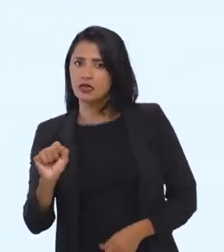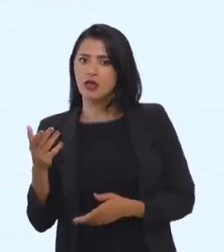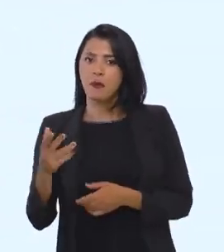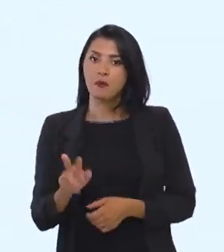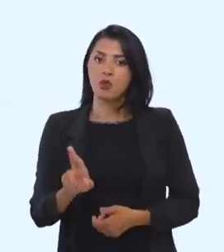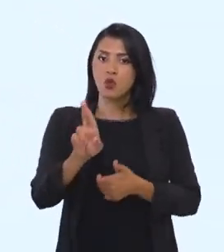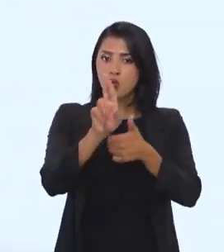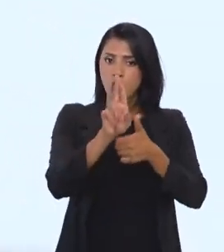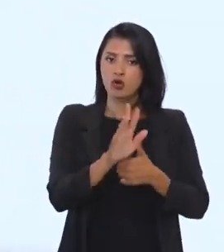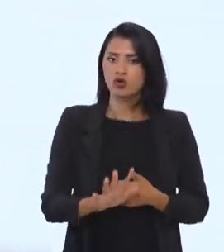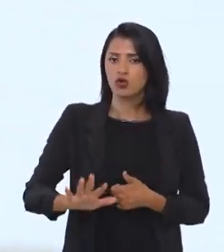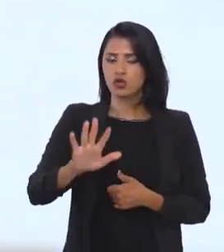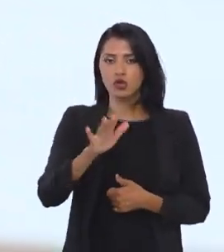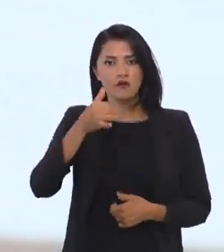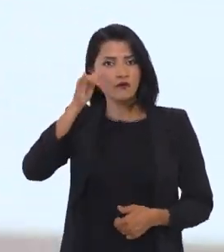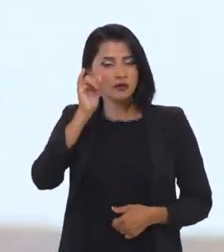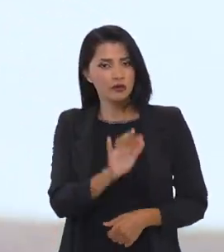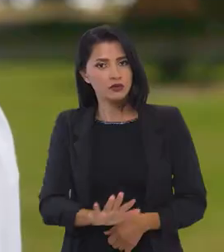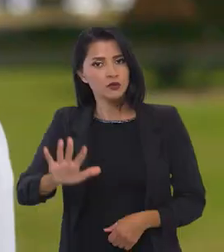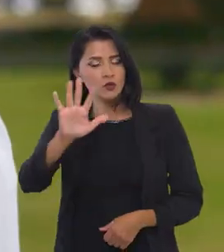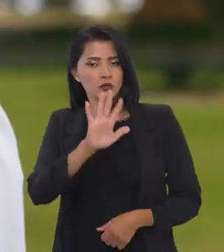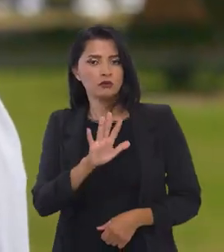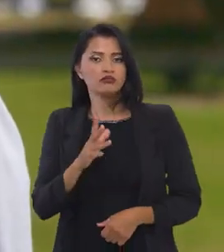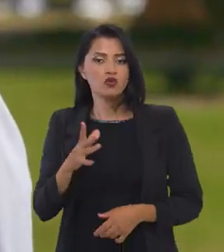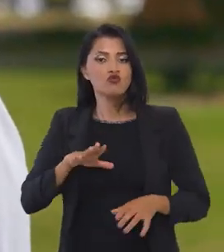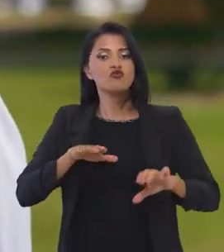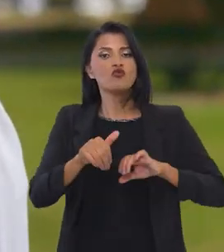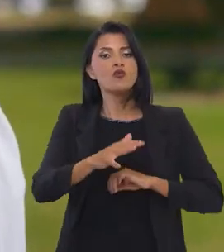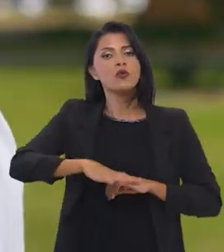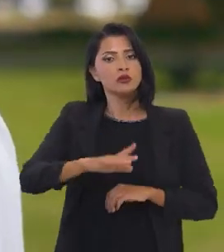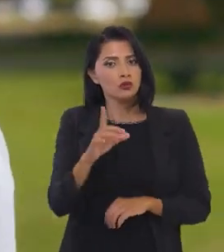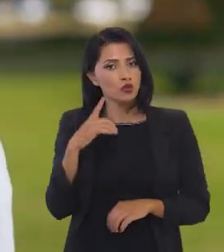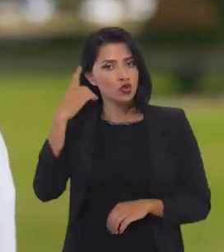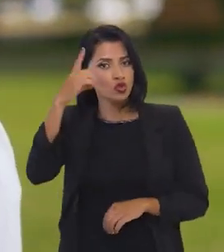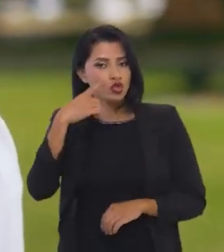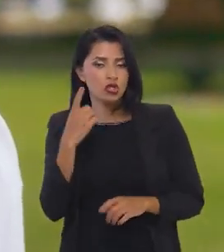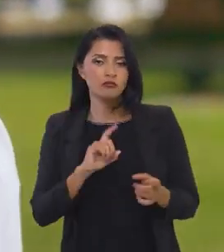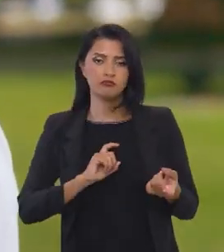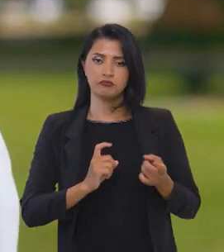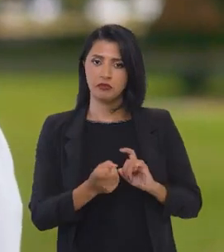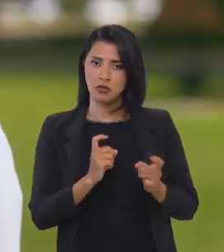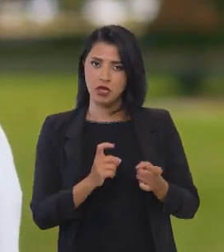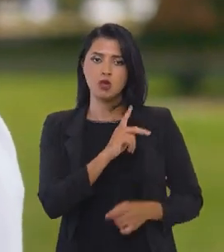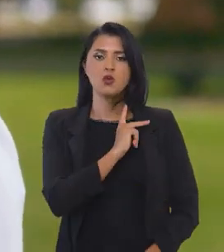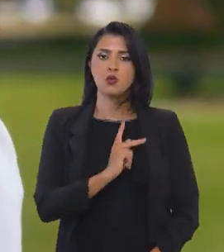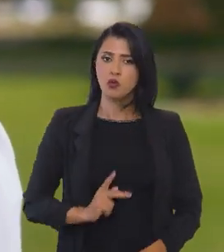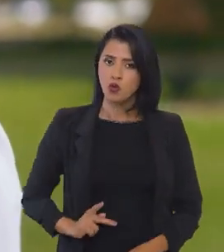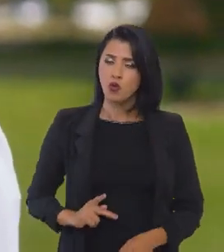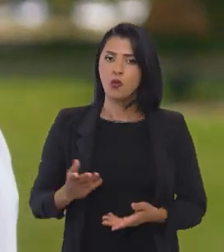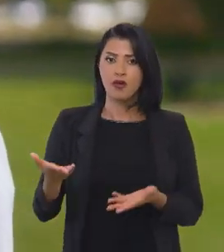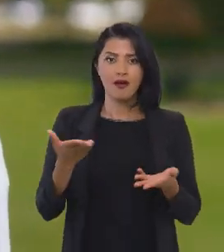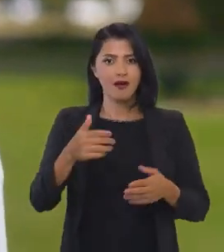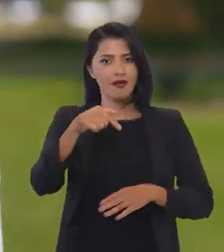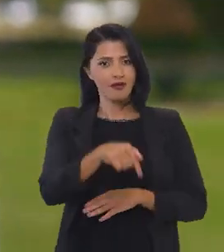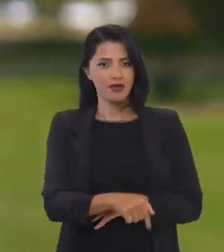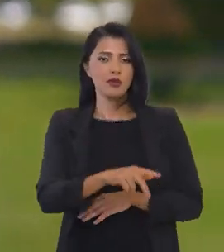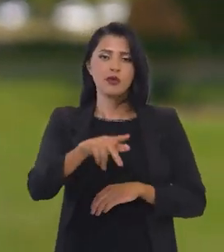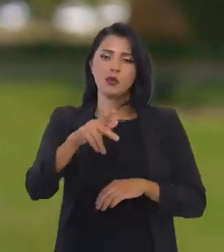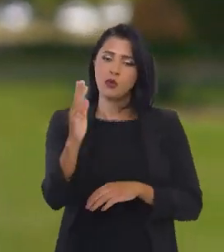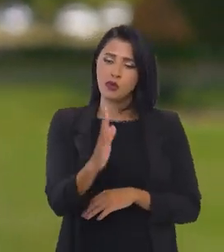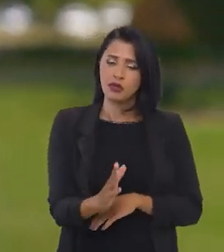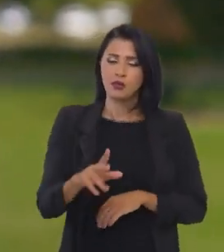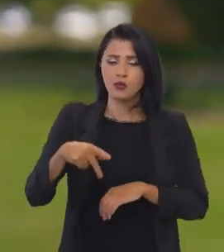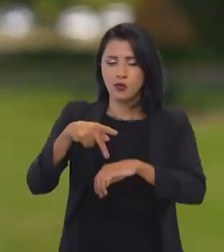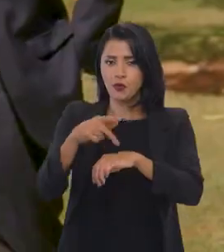Almeida, Procuradora-Geral da Fazenda Nacional. Com formação em Direito e Administração Pública aqui no